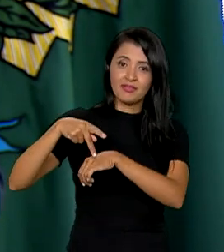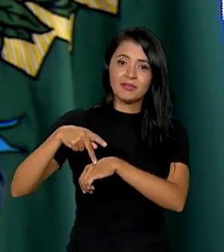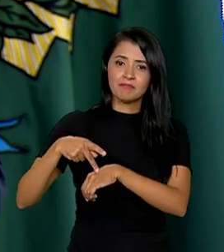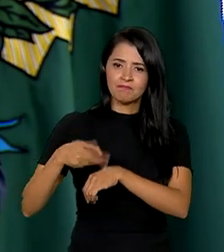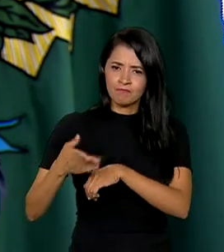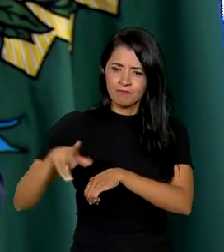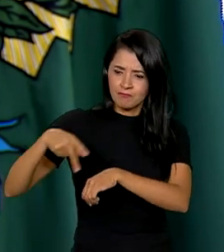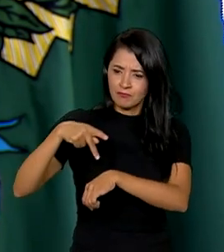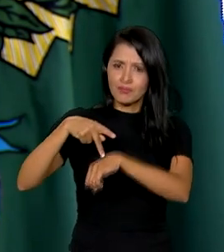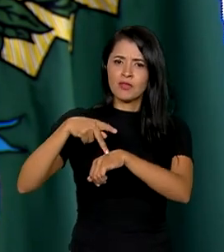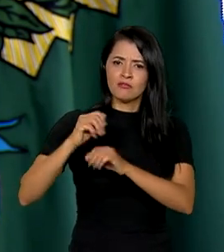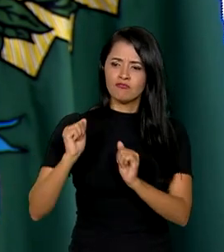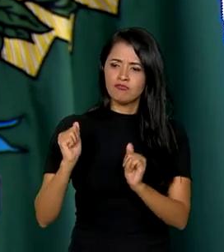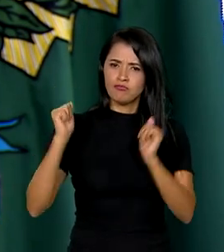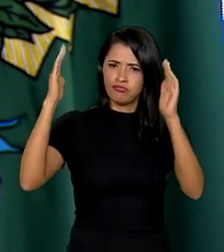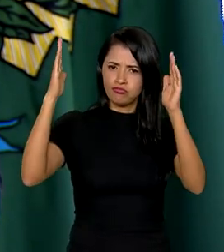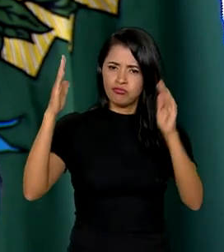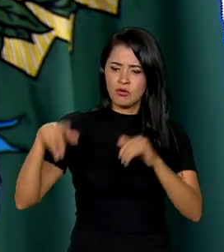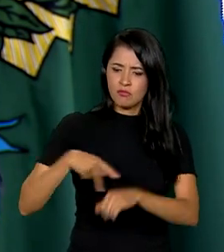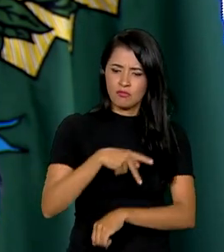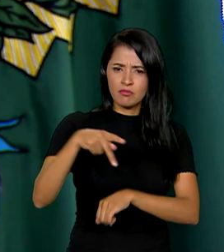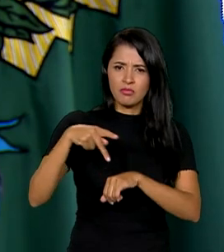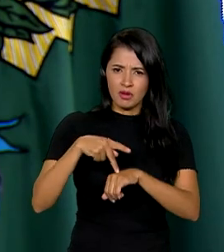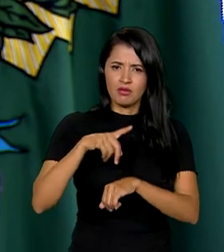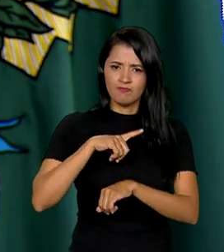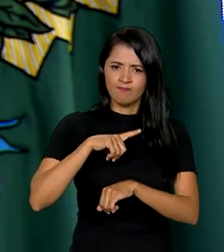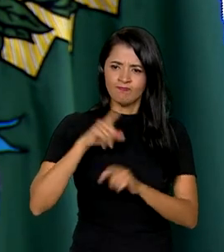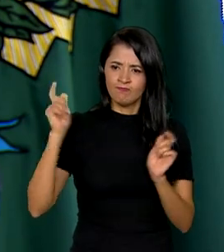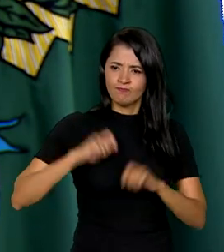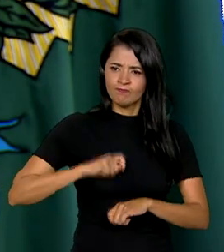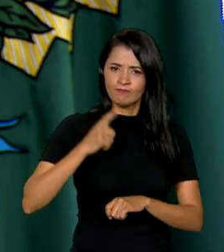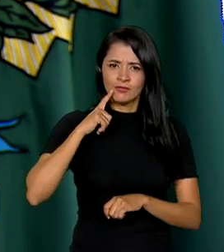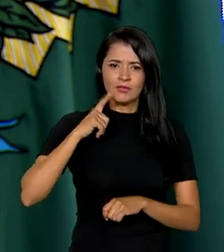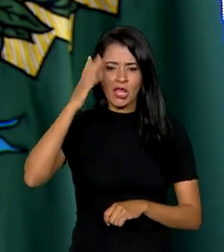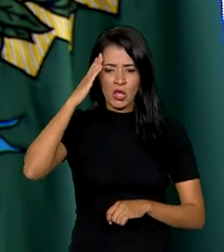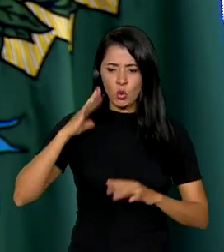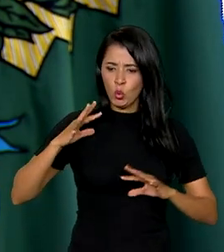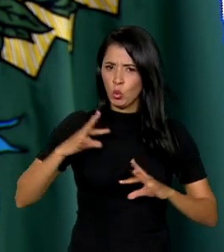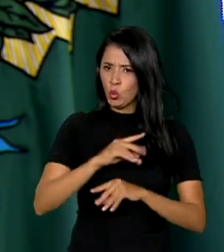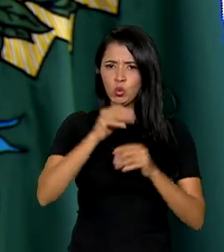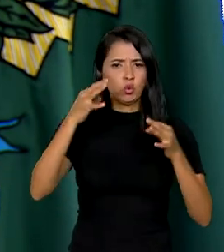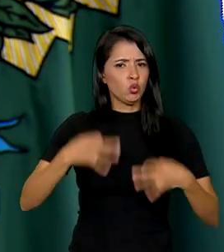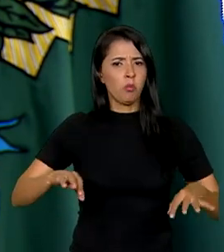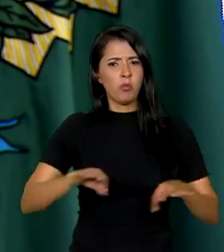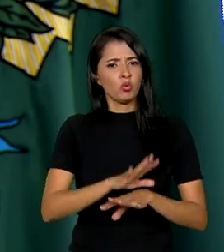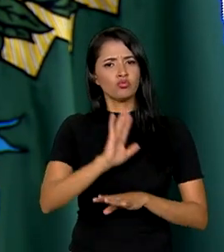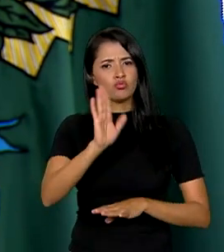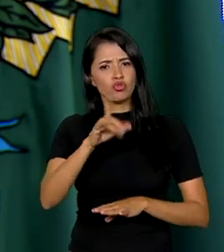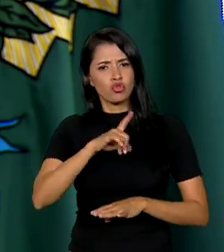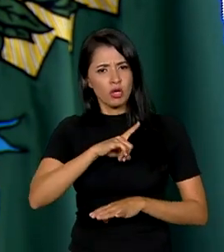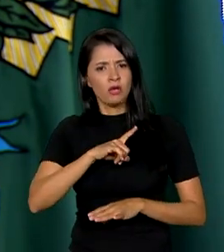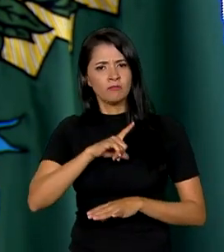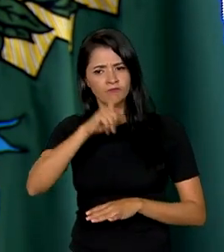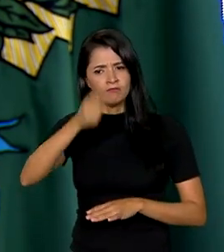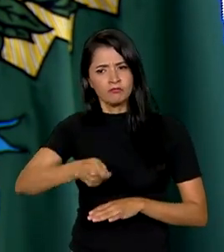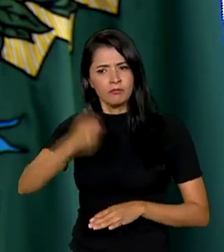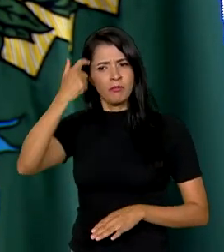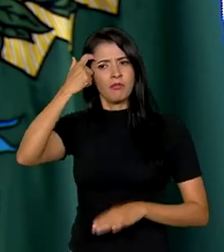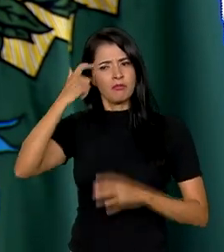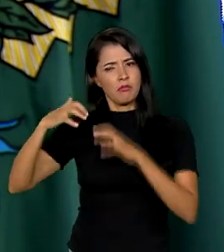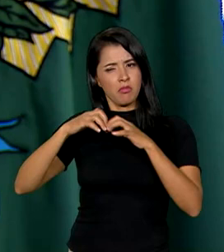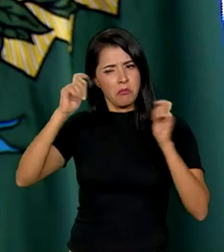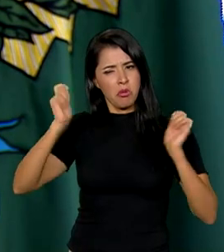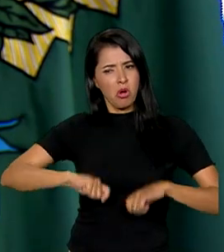um país soberano, um país que tem a cabeça, tronco e membro, um país que é autoridade para pensar,